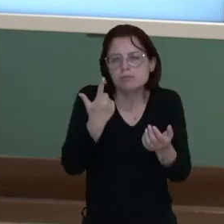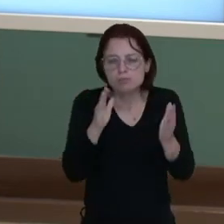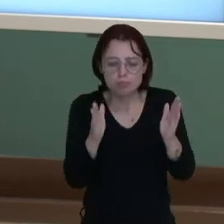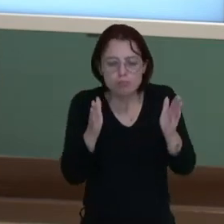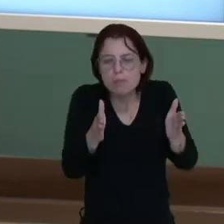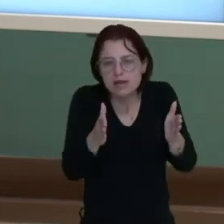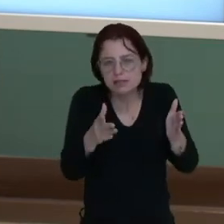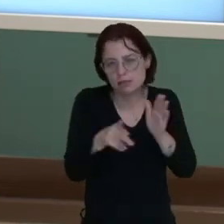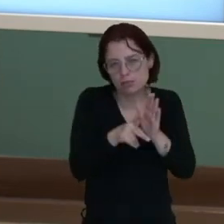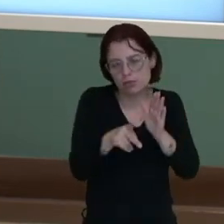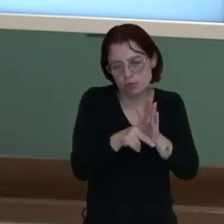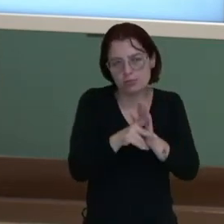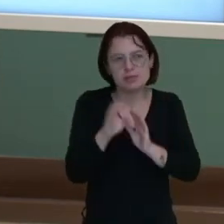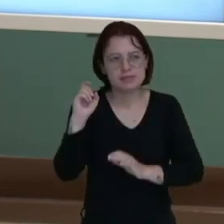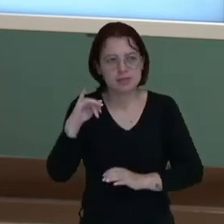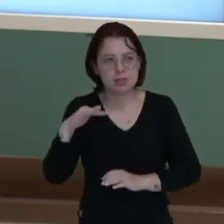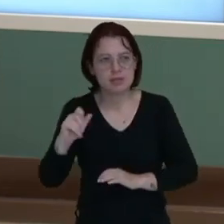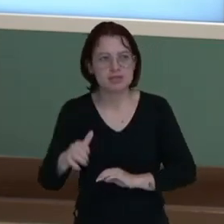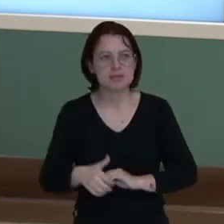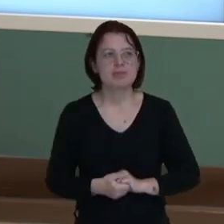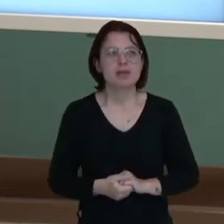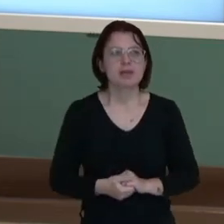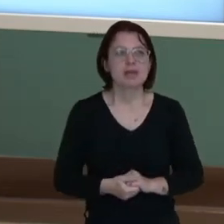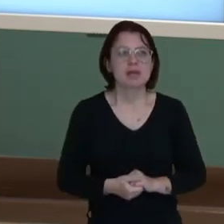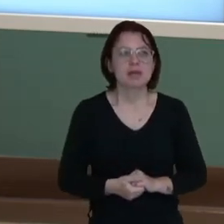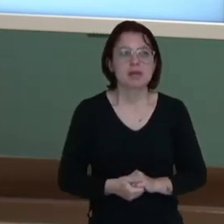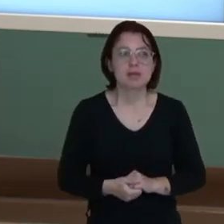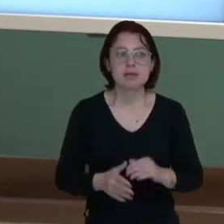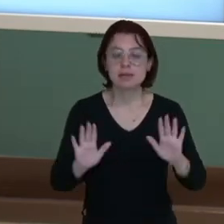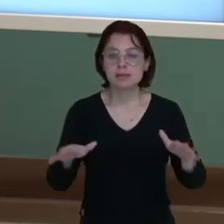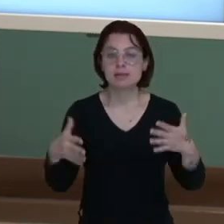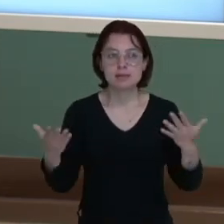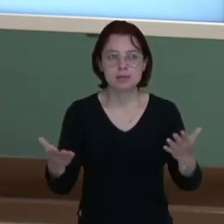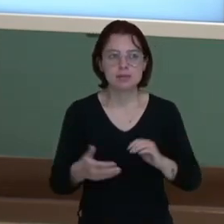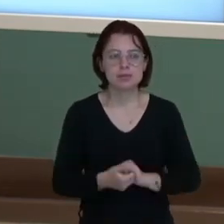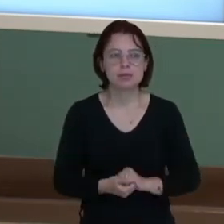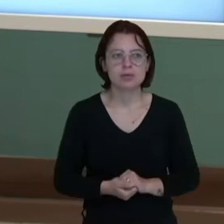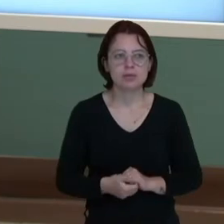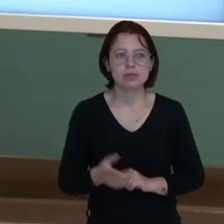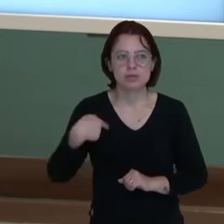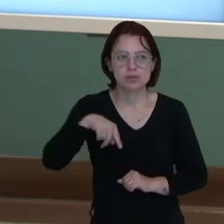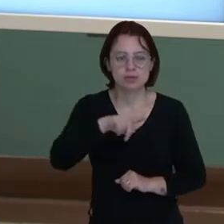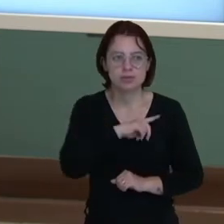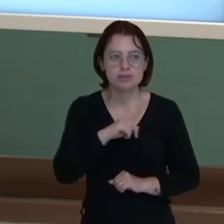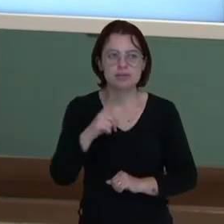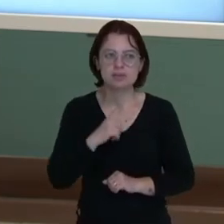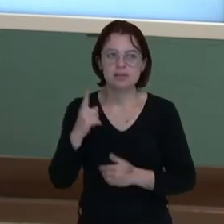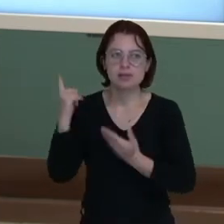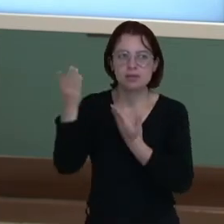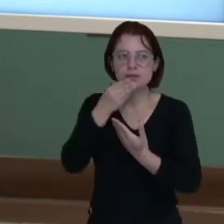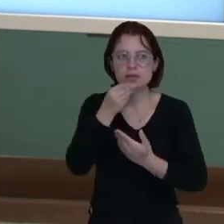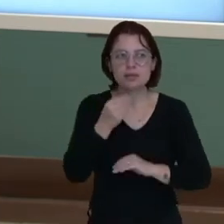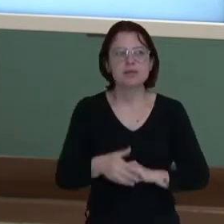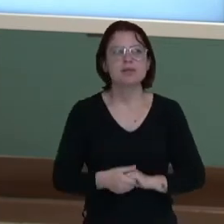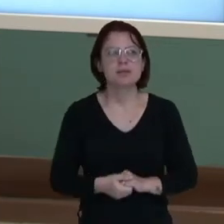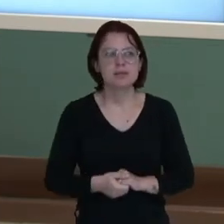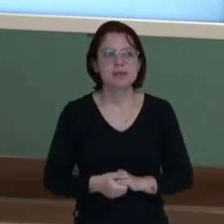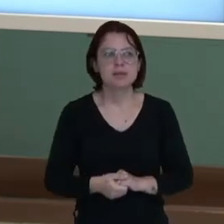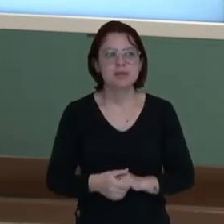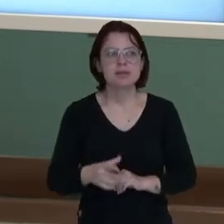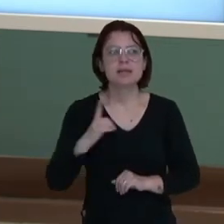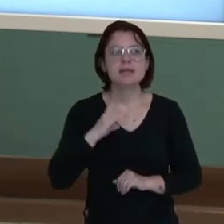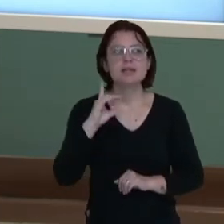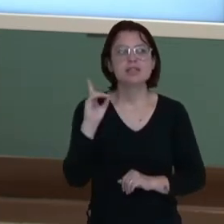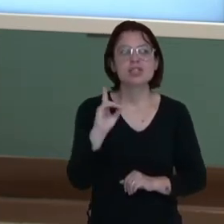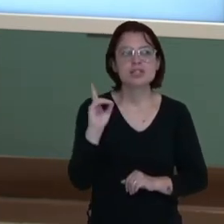enciclopédia. Então, olha só, né, aqui a gente vai ter o Delambert, como nós vimos, e Diderot